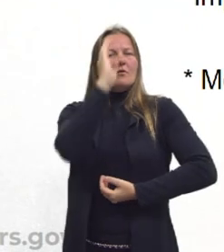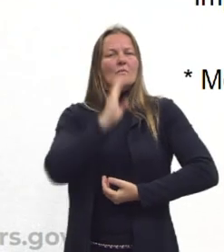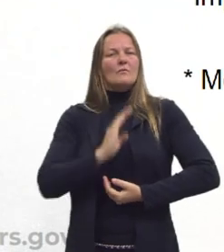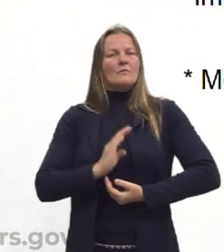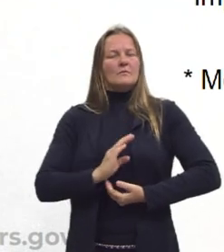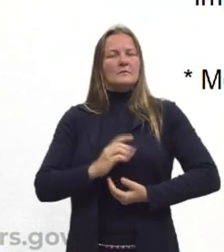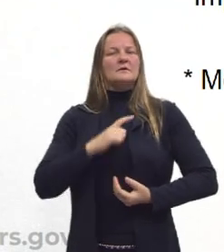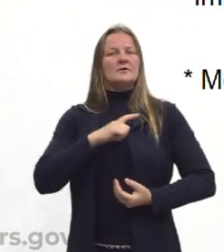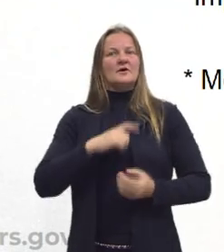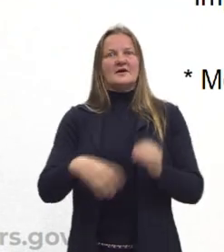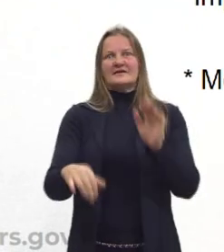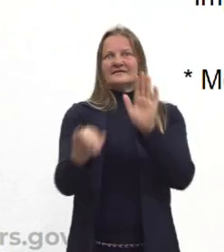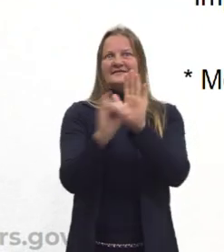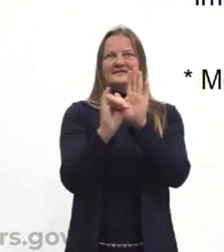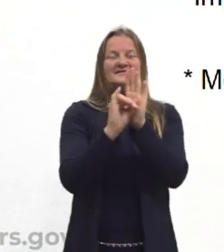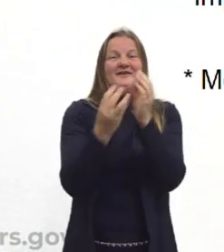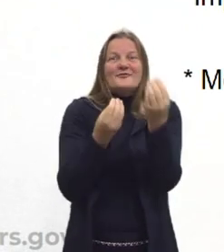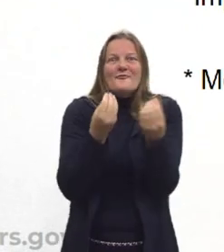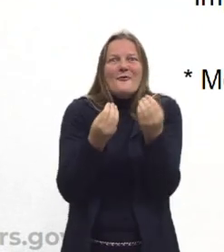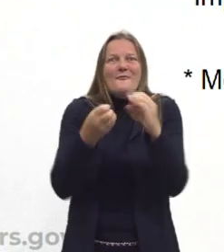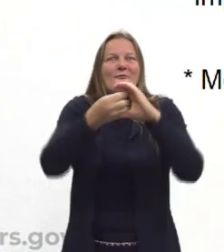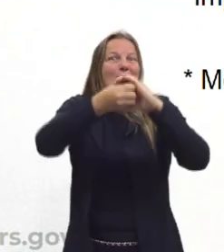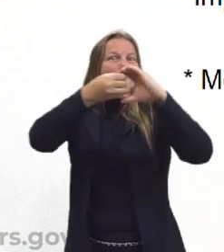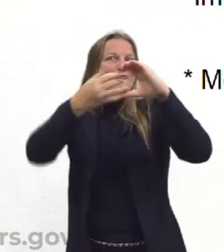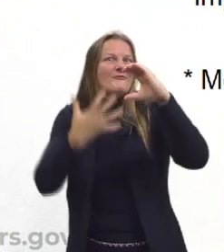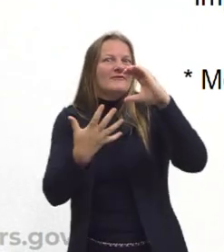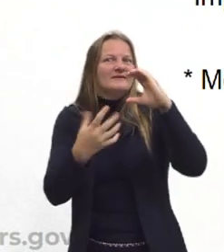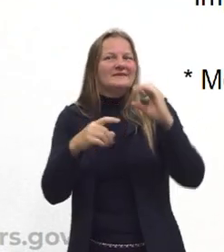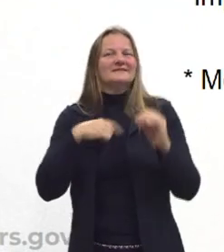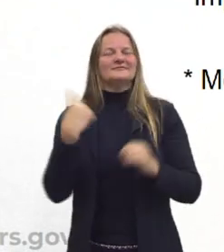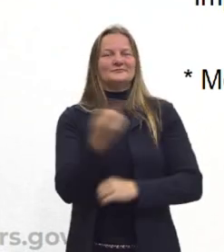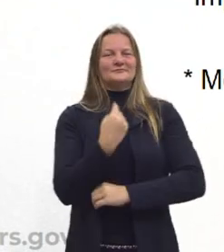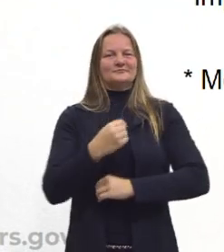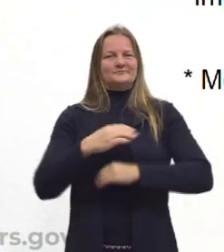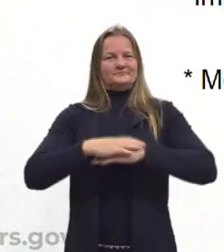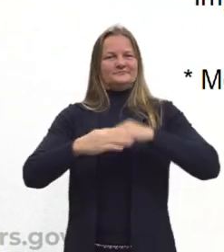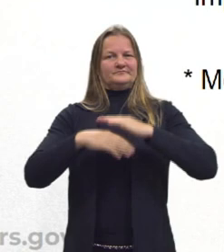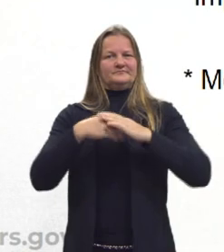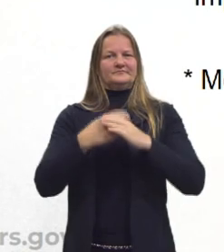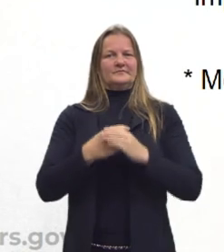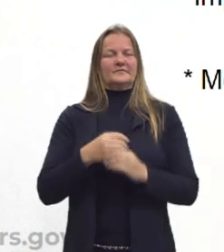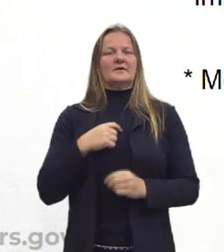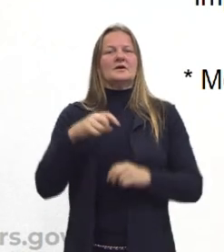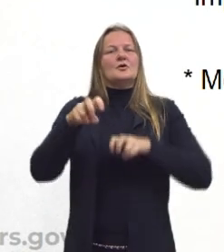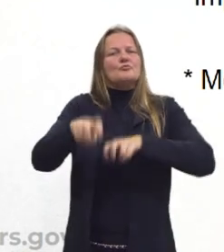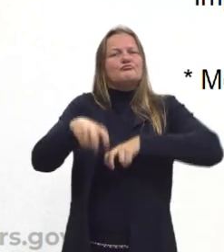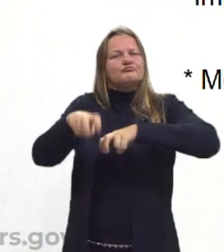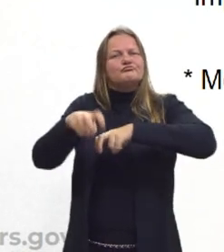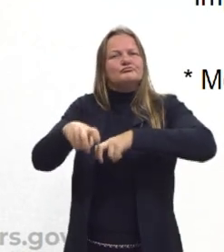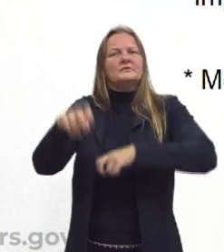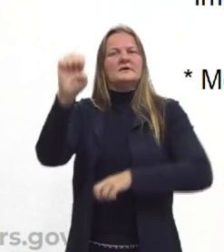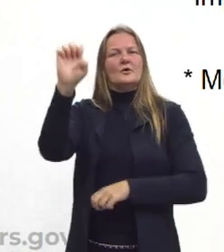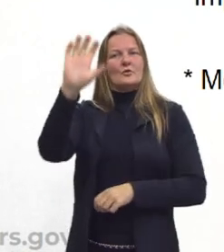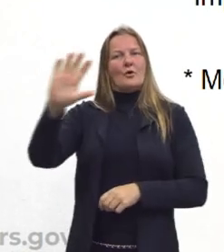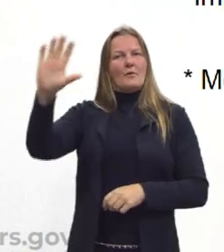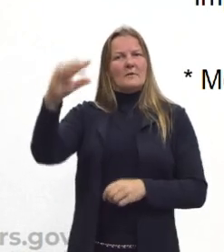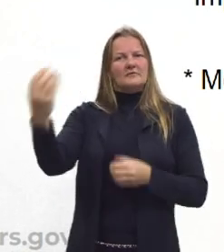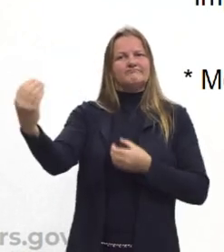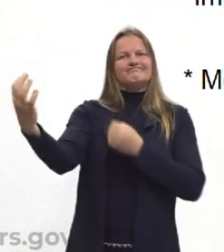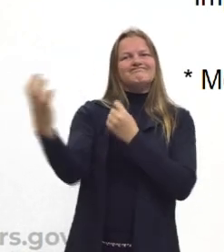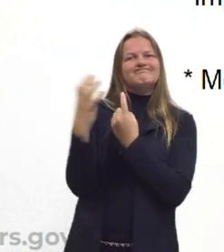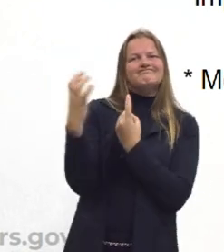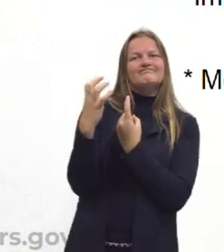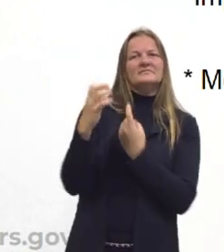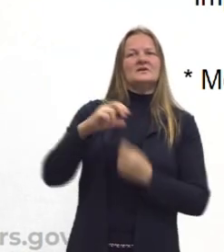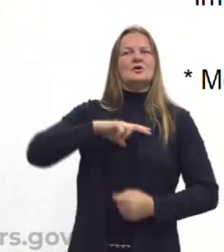a nossa identidade? Que elementos constituem a nossa formação? O colonialismo europeu. Os